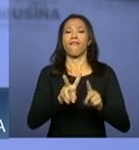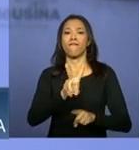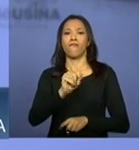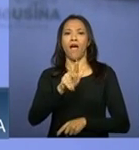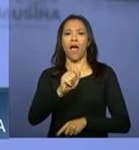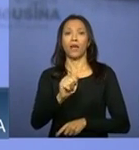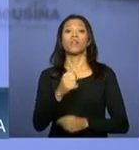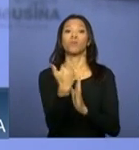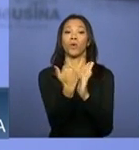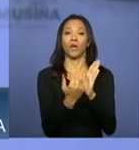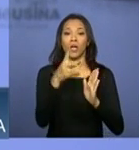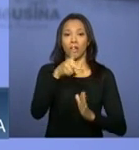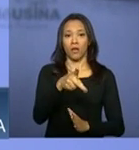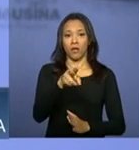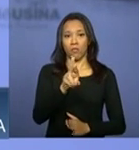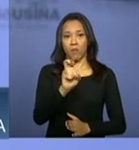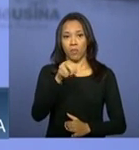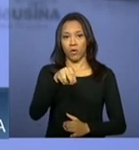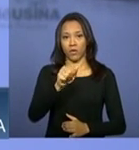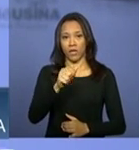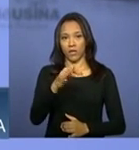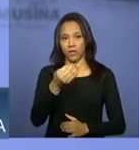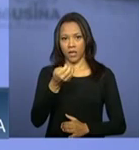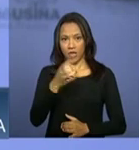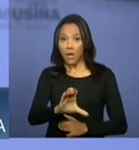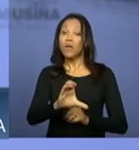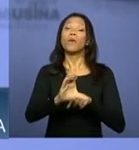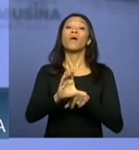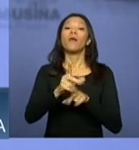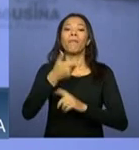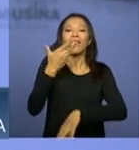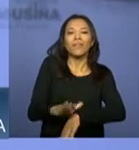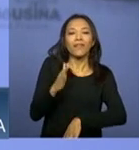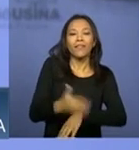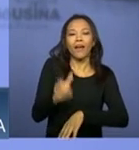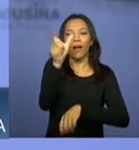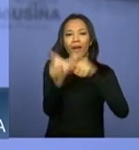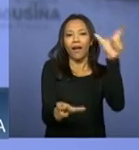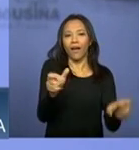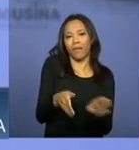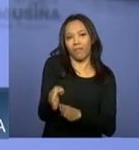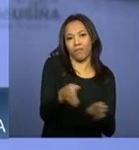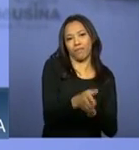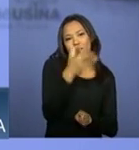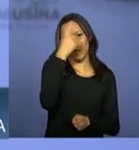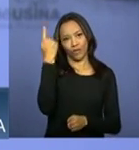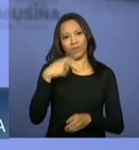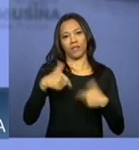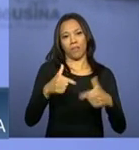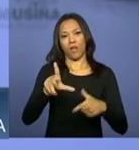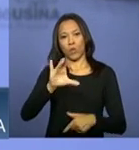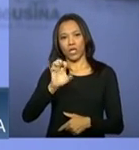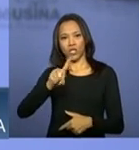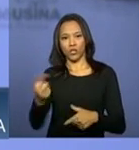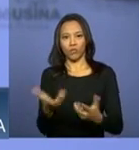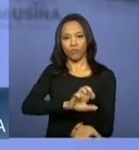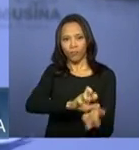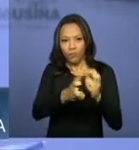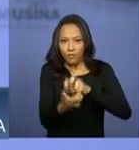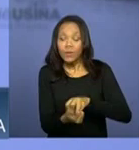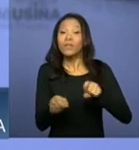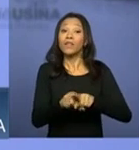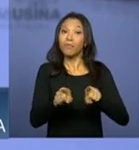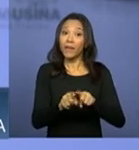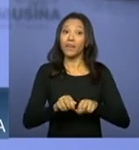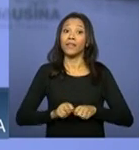o Programa Nacional de Acesso ao Ensino Técnico e Emprego, para capacitação de catadores. A presidenta também vai fazer a entrega de diplomas